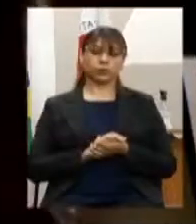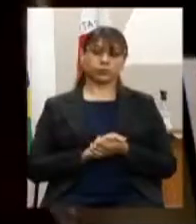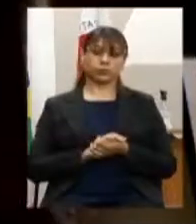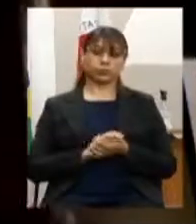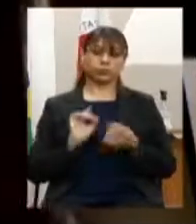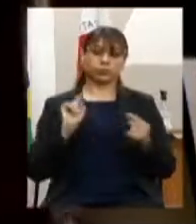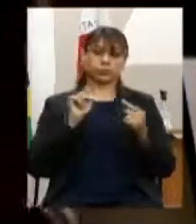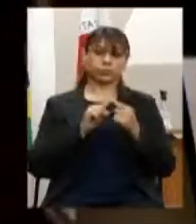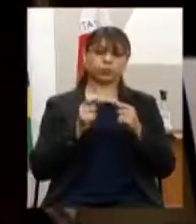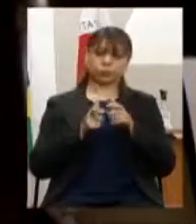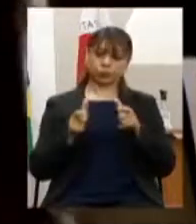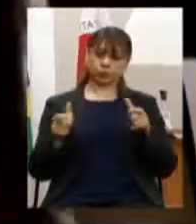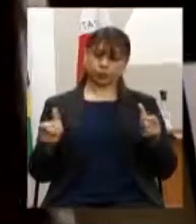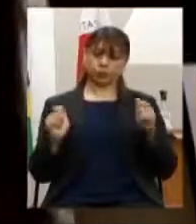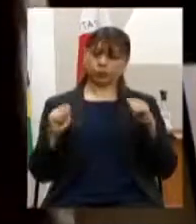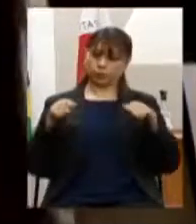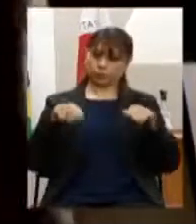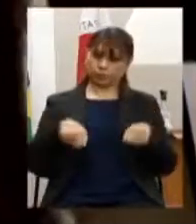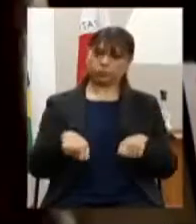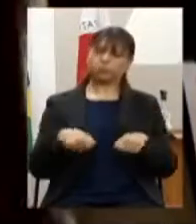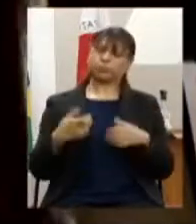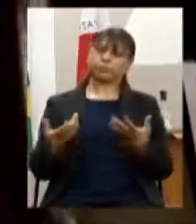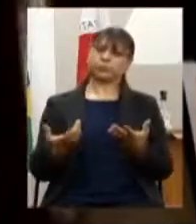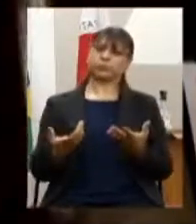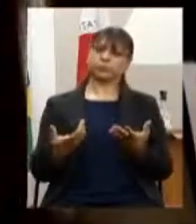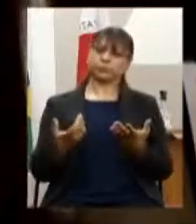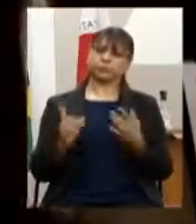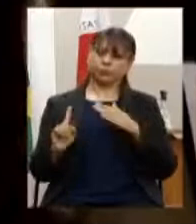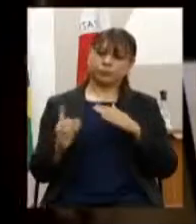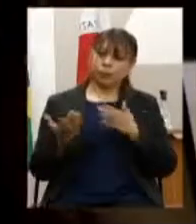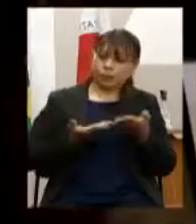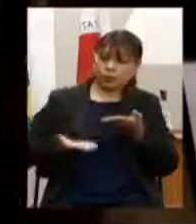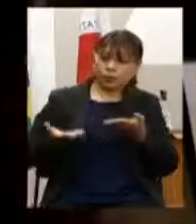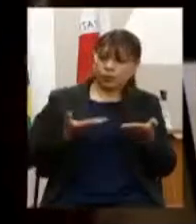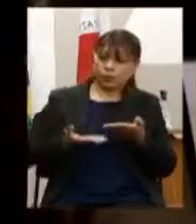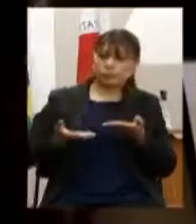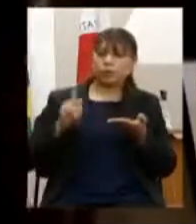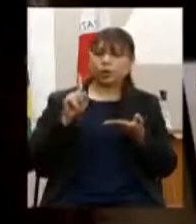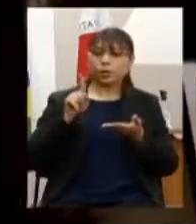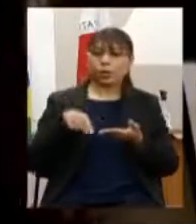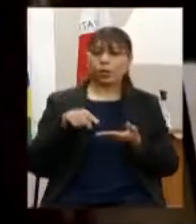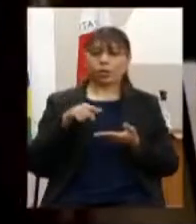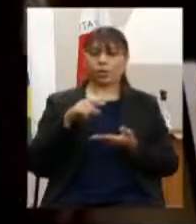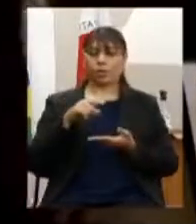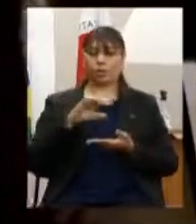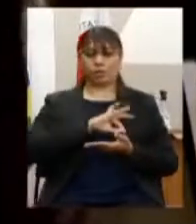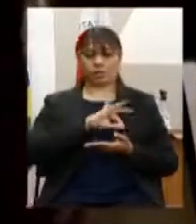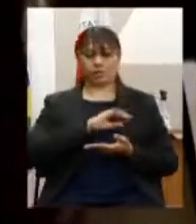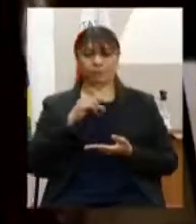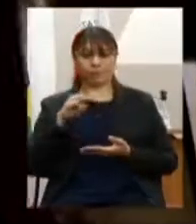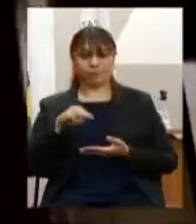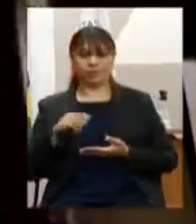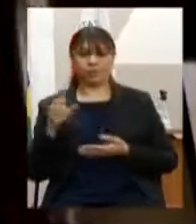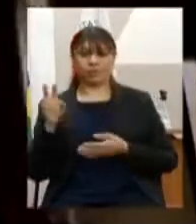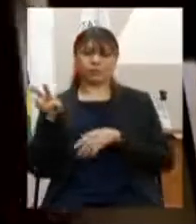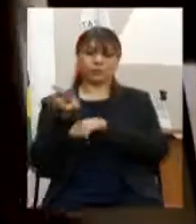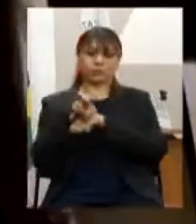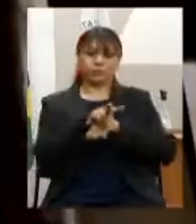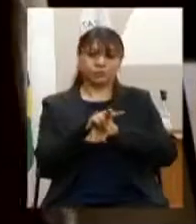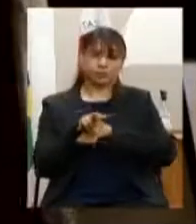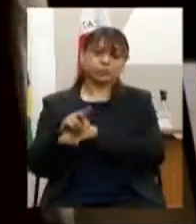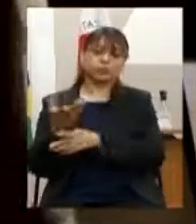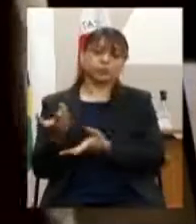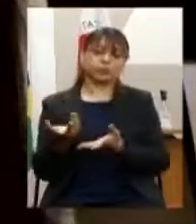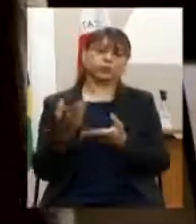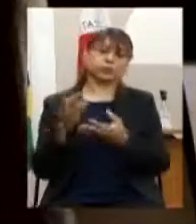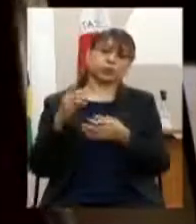visas a ampliar a capacidade de atendimento das patrulhas de prevenção à violência doméstica PPVD